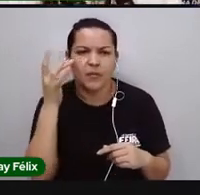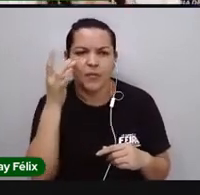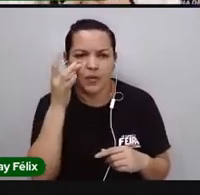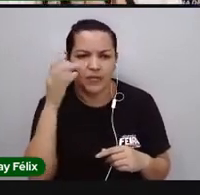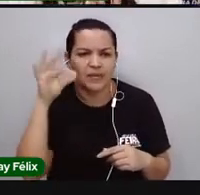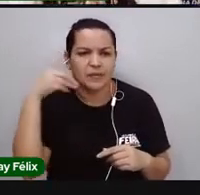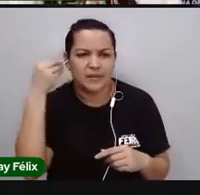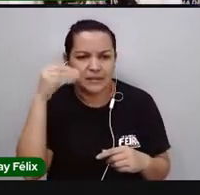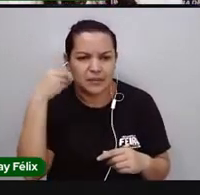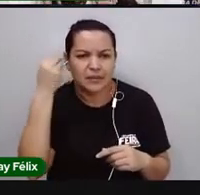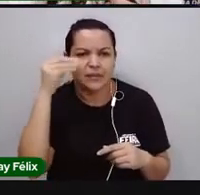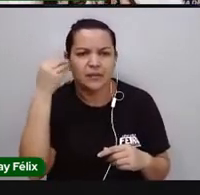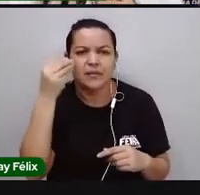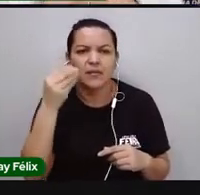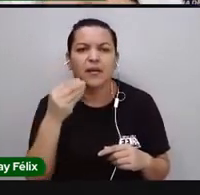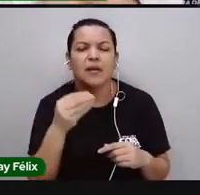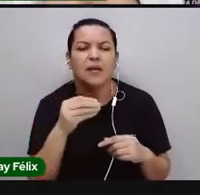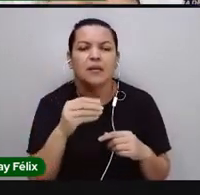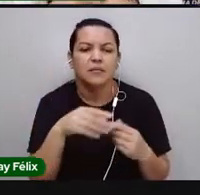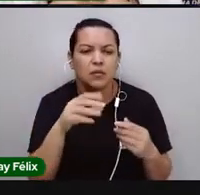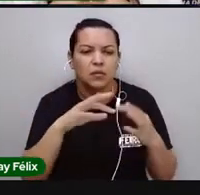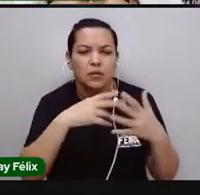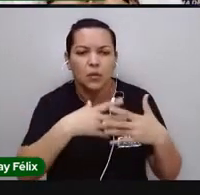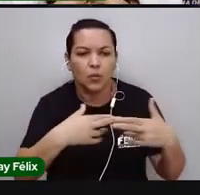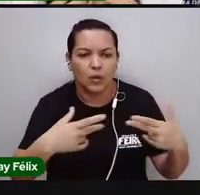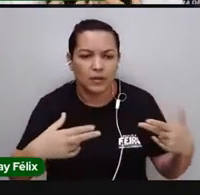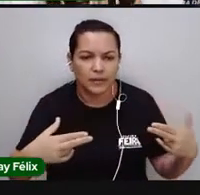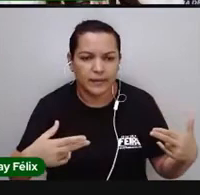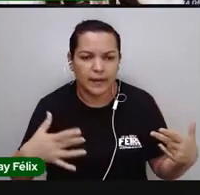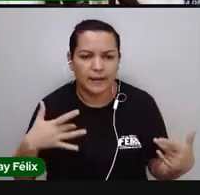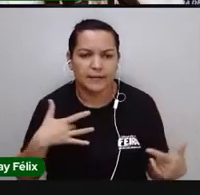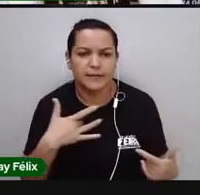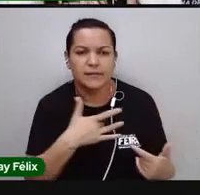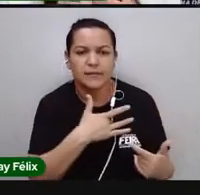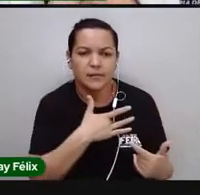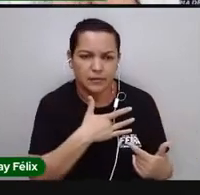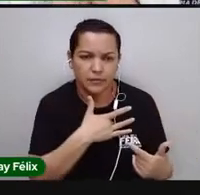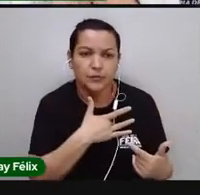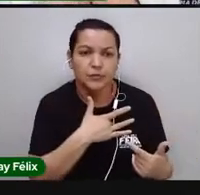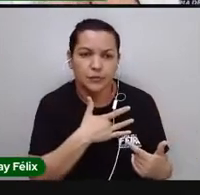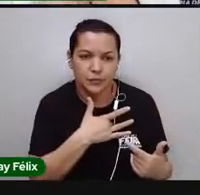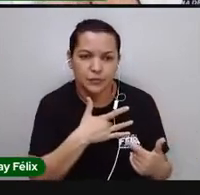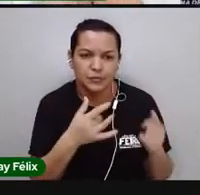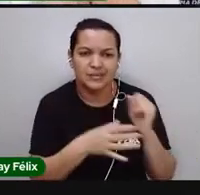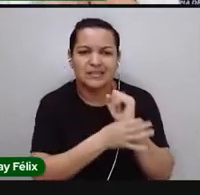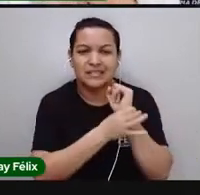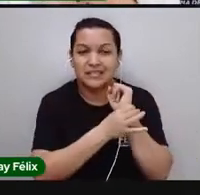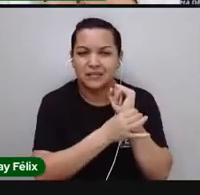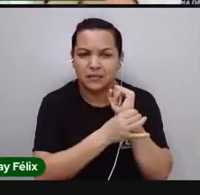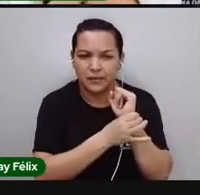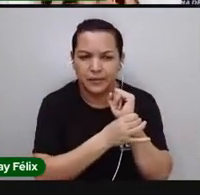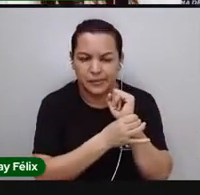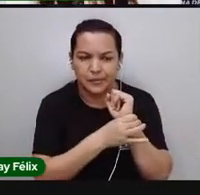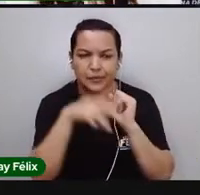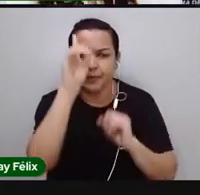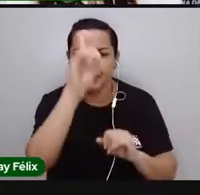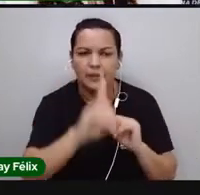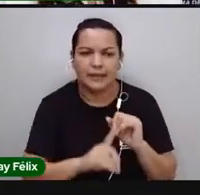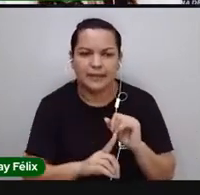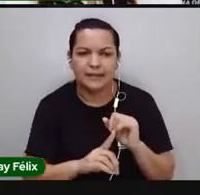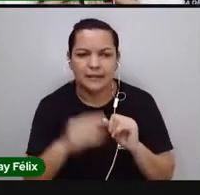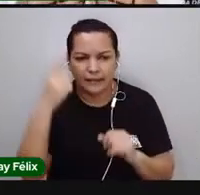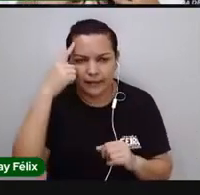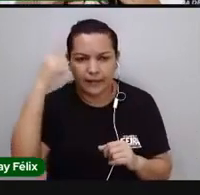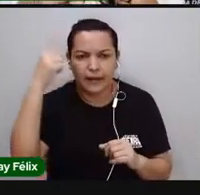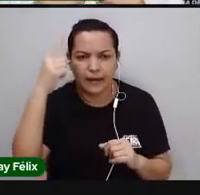nós termos qualidade na nossa saúde, para nós termos seguridade dos nossos direitos, que lembra da